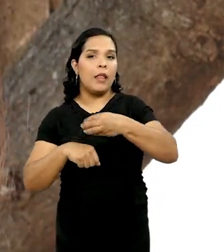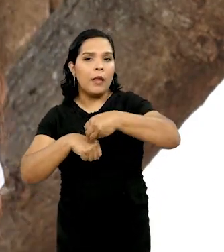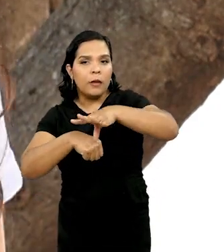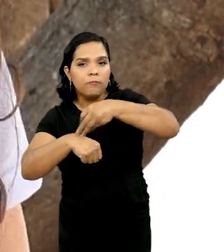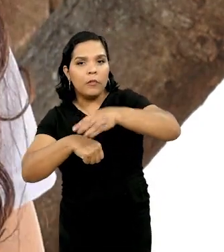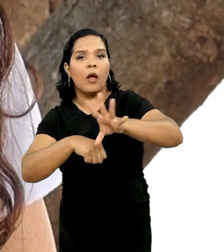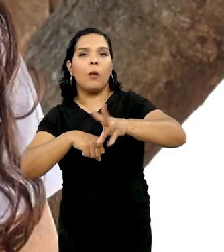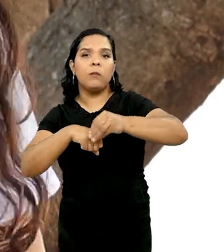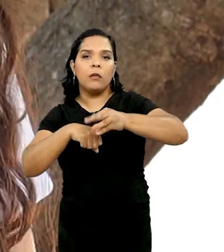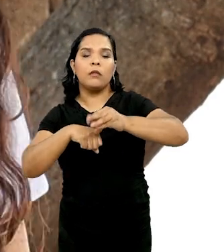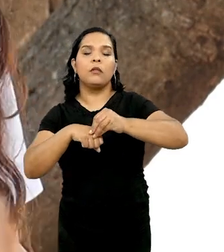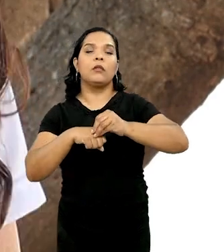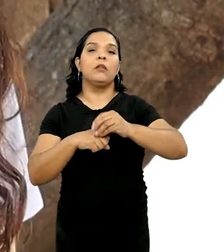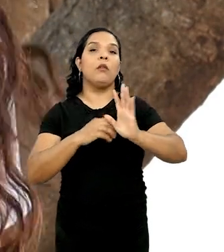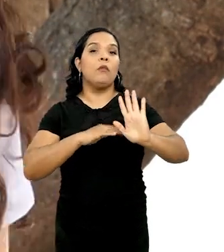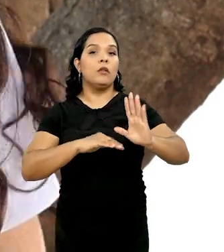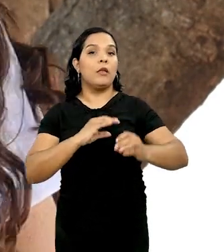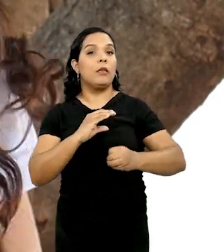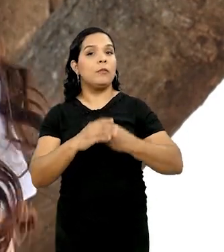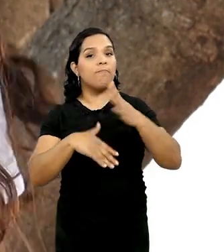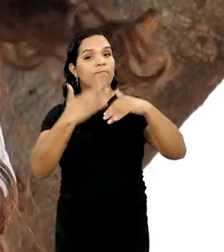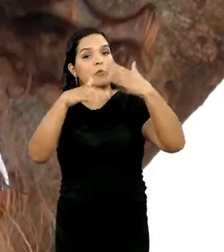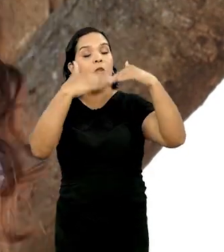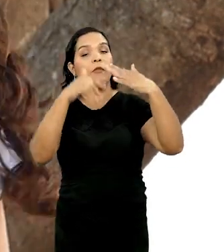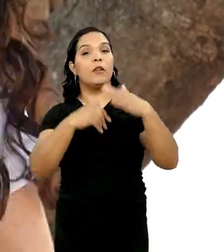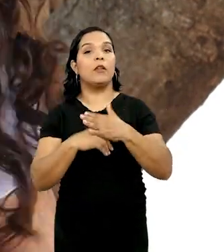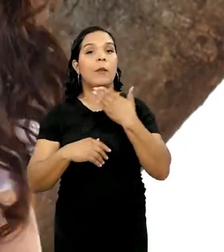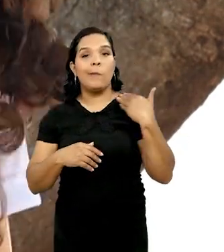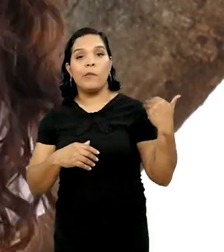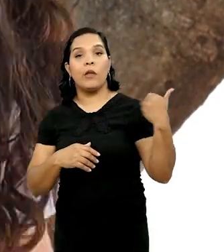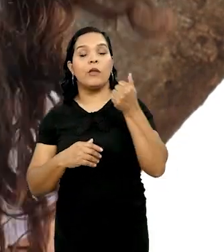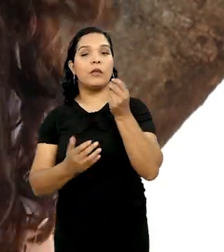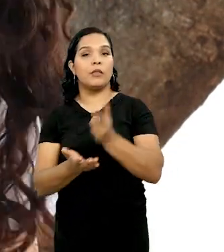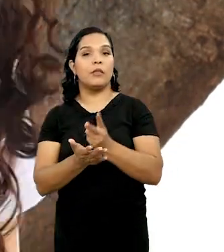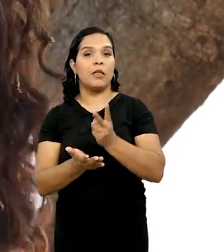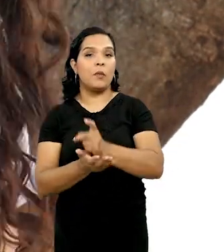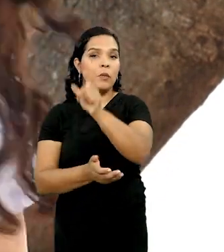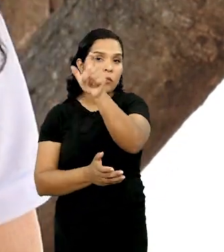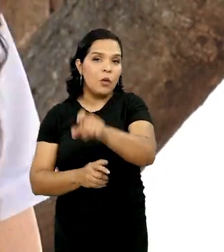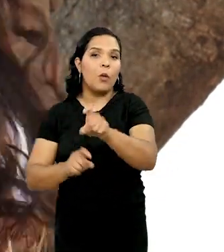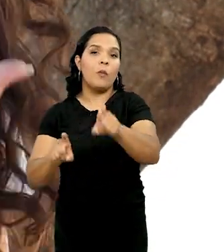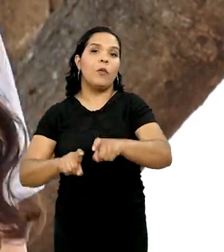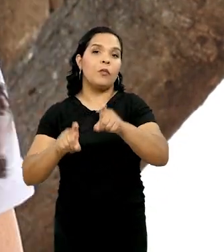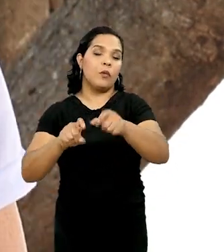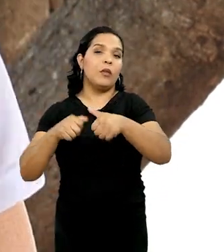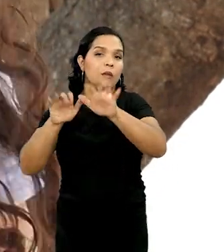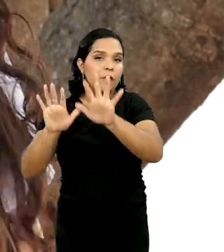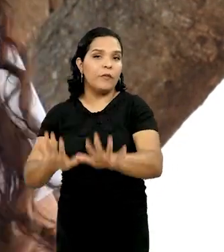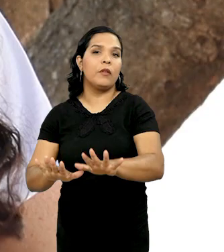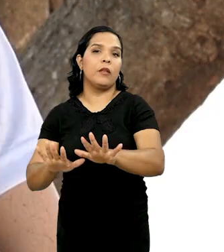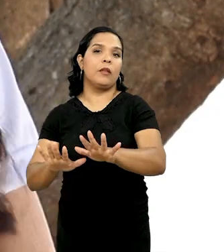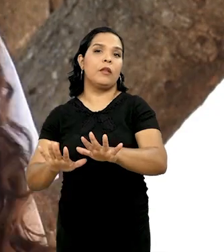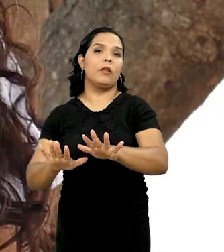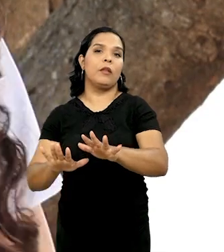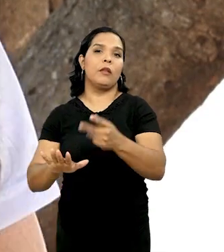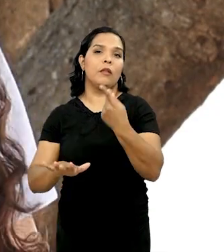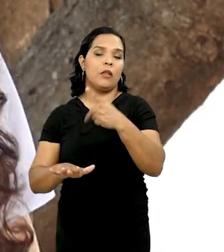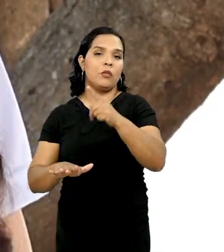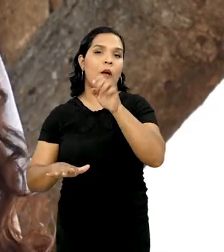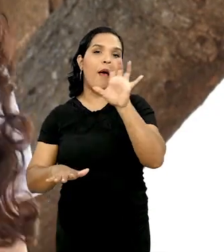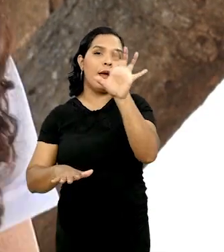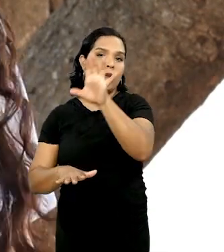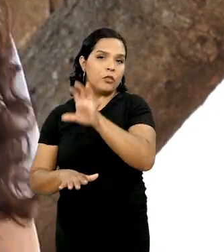até eles também. E isso a gente está desenvolvendo, procurando melhoria sempre para o produtor, para que ele possa se manter ali na